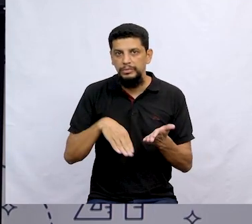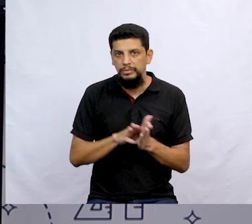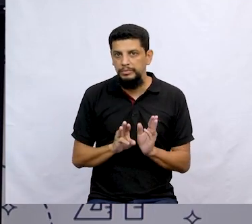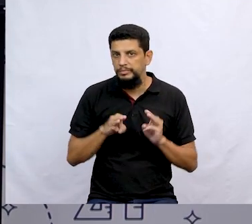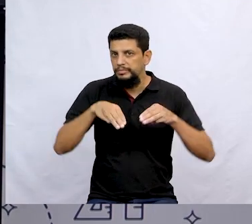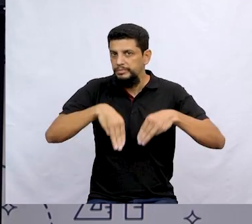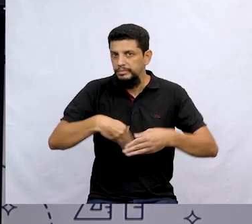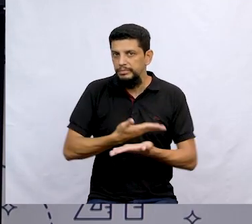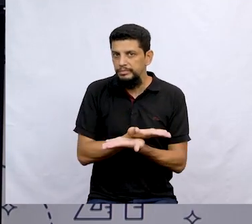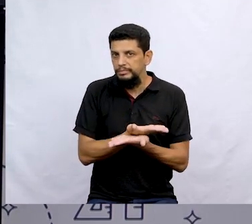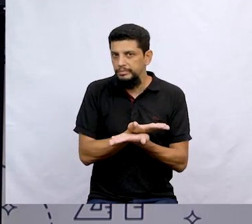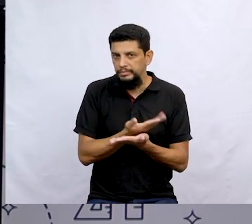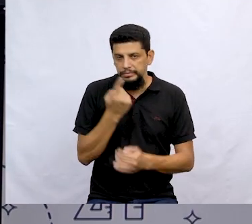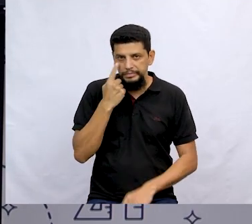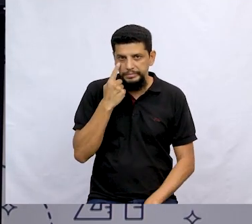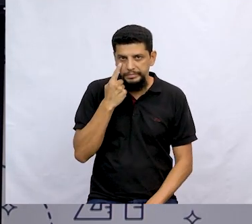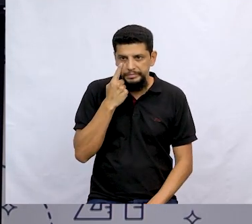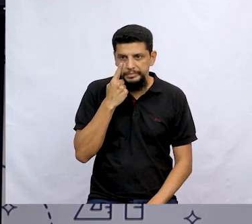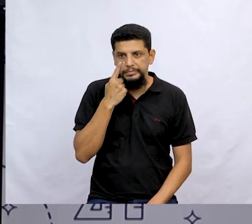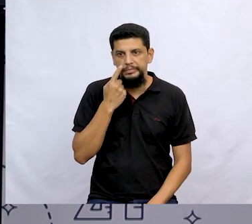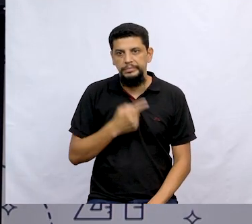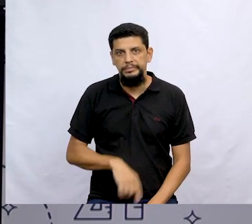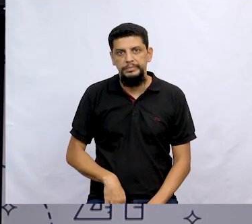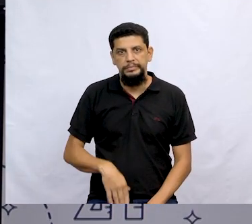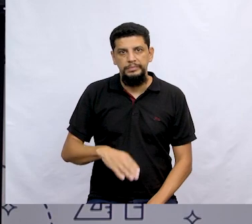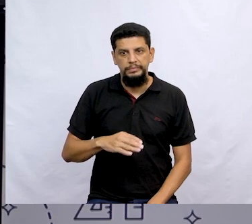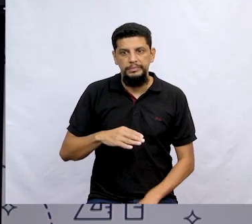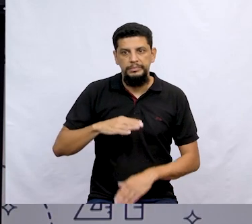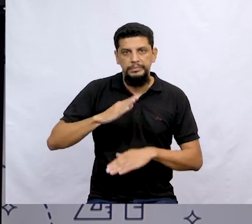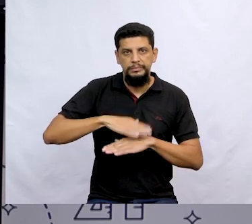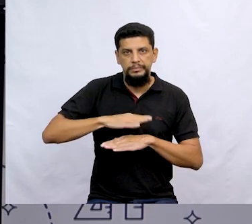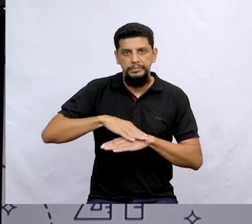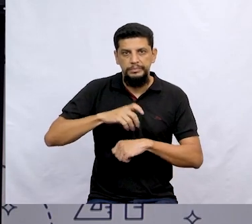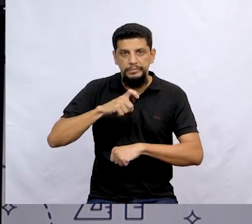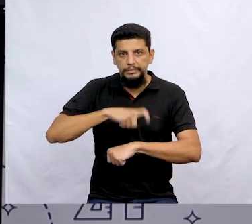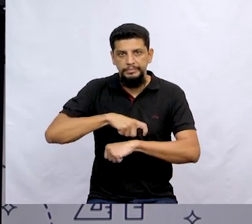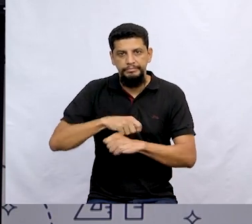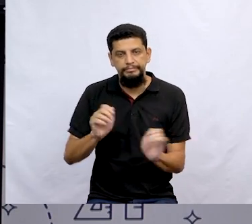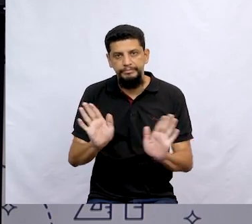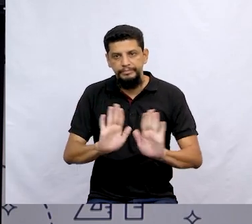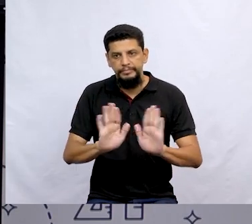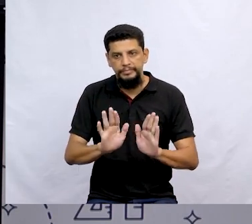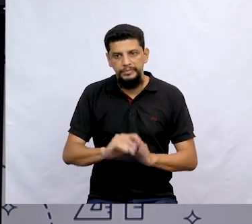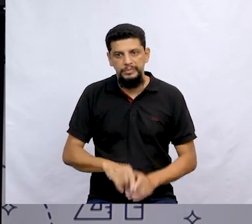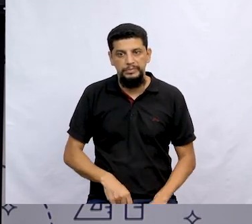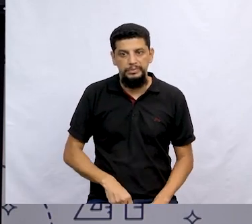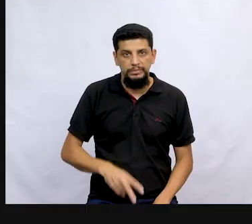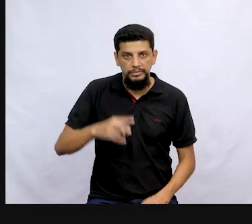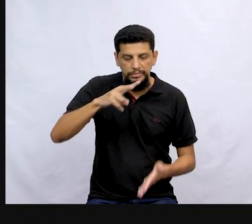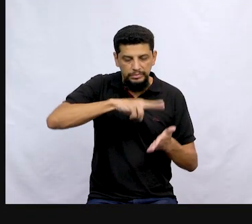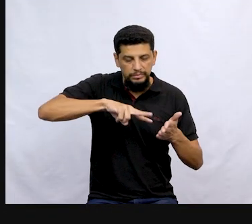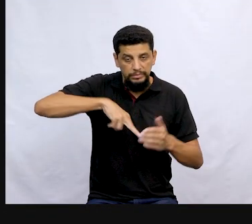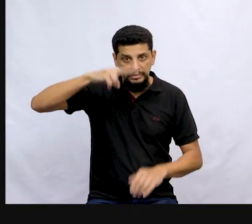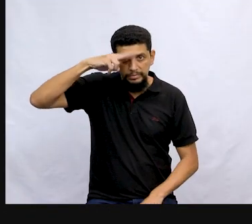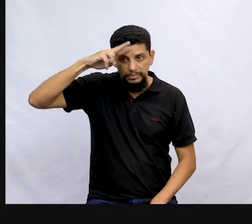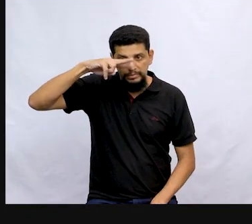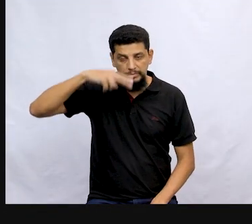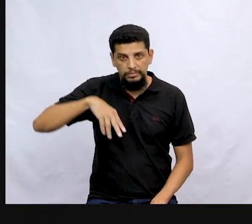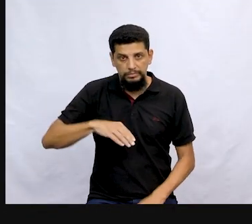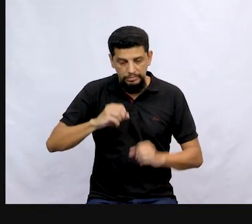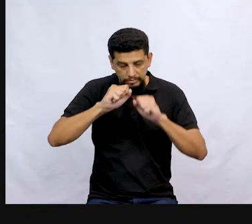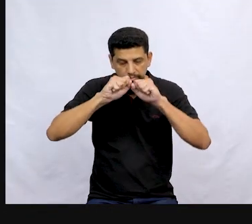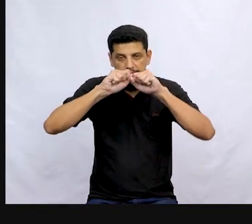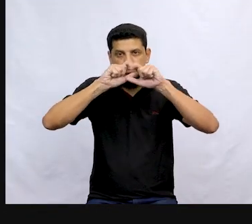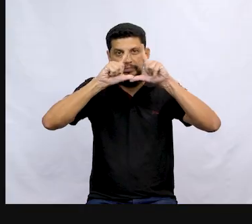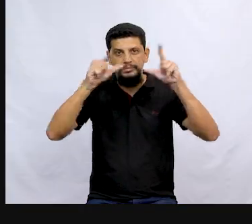o final, olha lá. Nós vamos para mais um momento de despedida. Ler e ouvir histórias é como sonhar de olhos